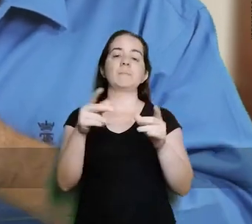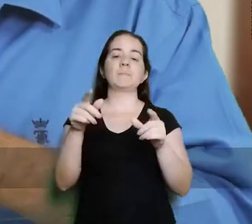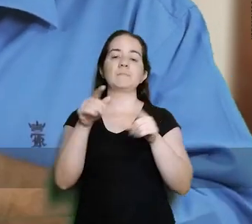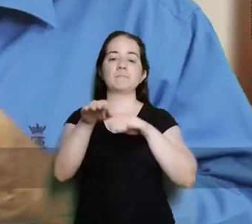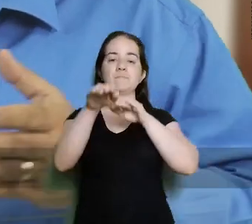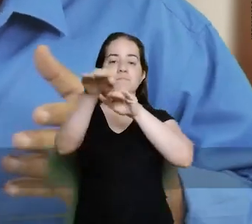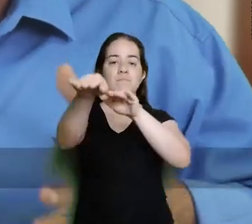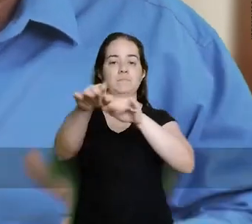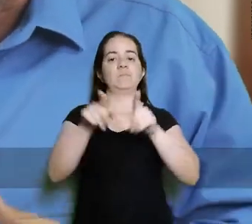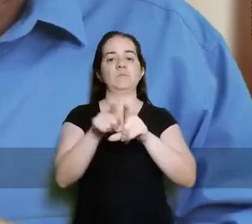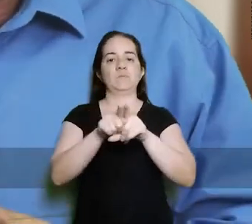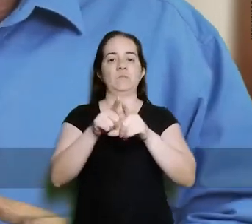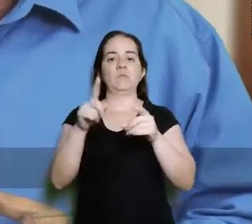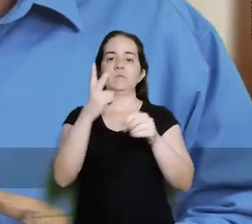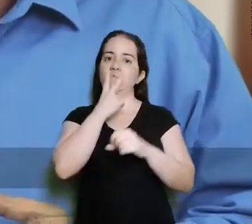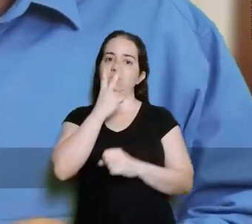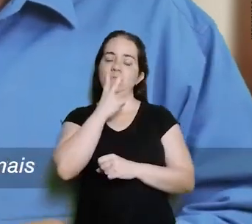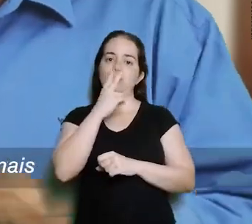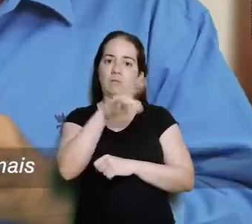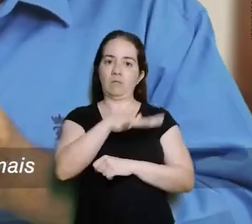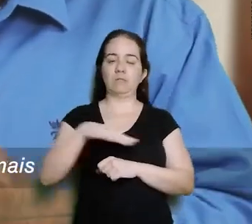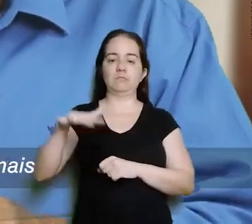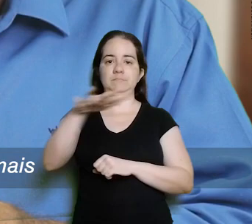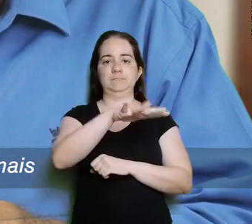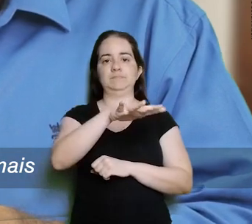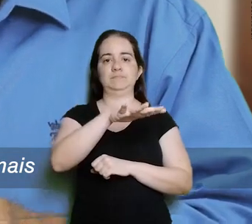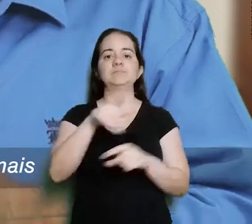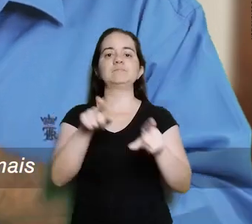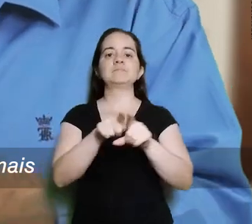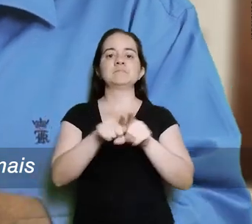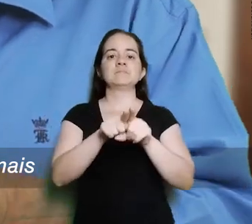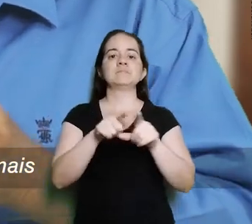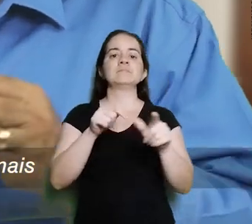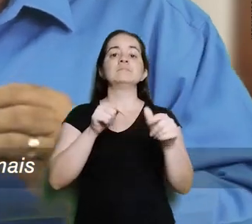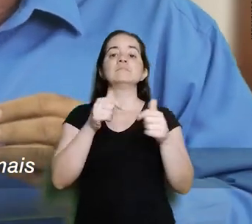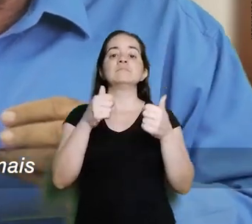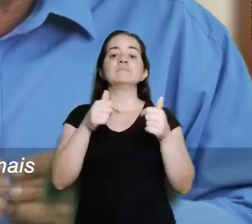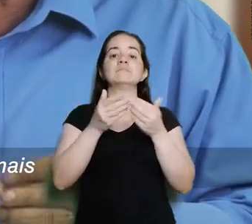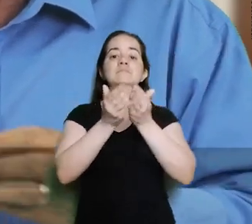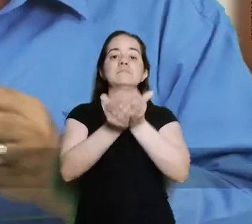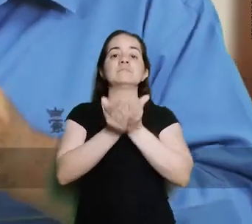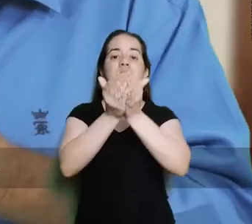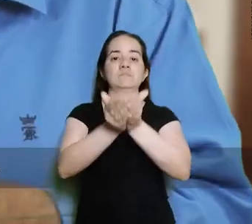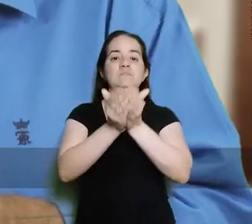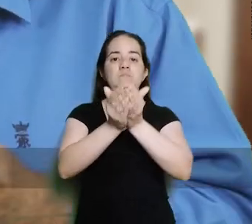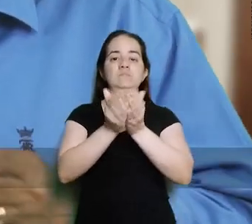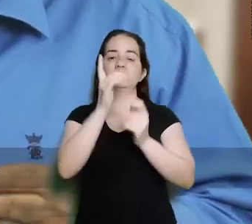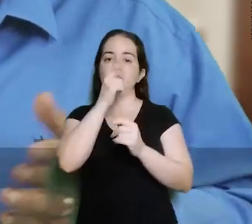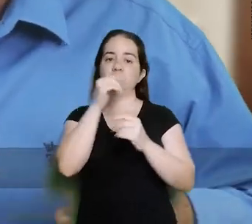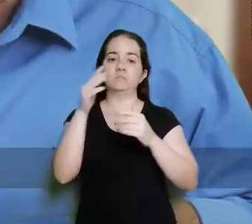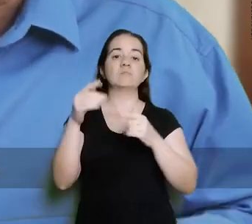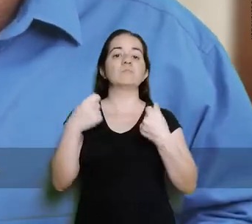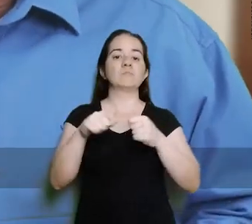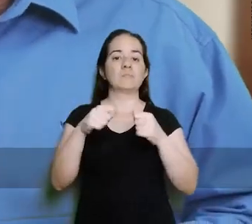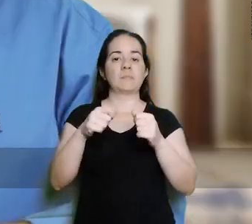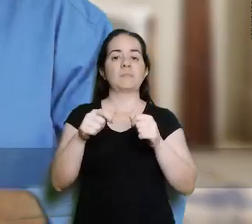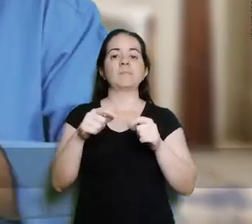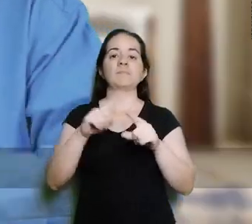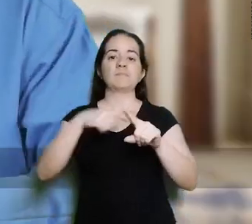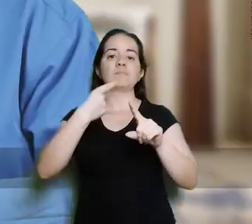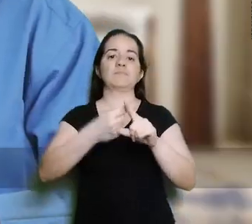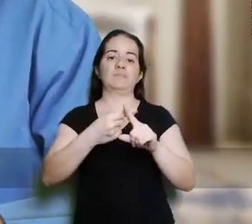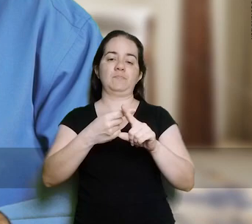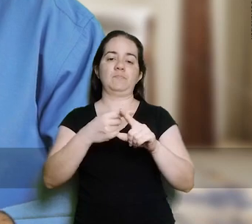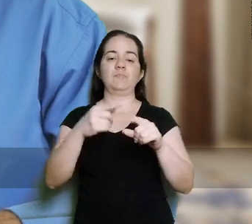o trânsito na região metropolitana. O aquaviário também precisa ser mais do que um passeio para turista.